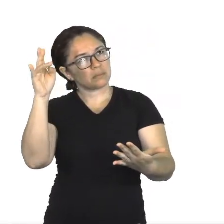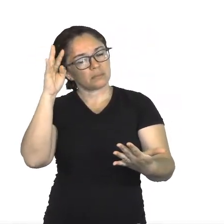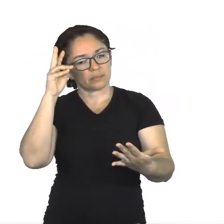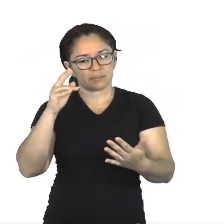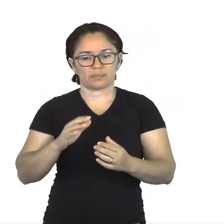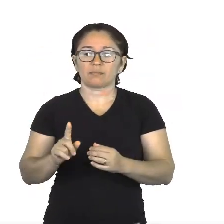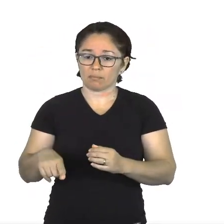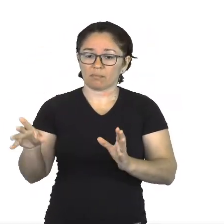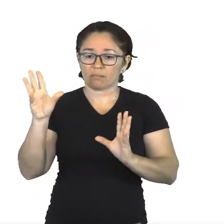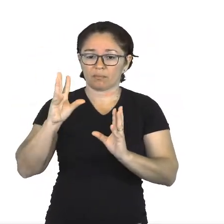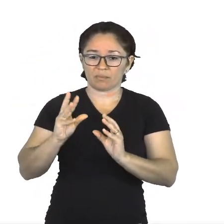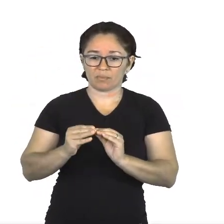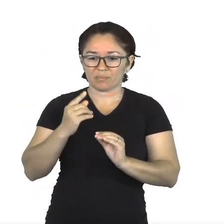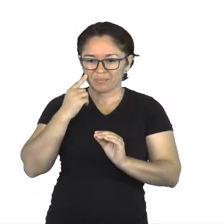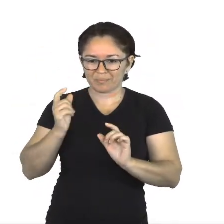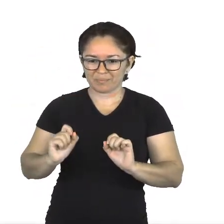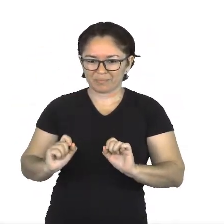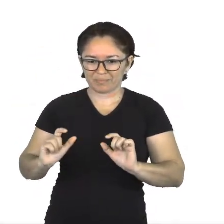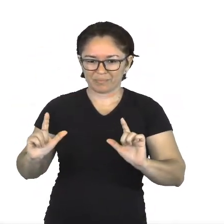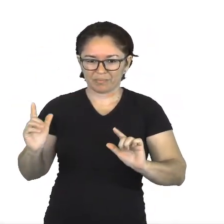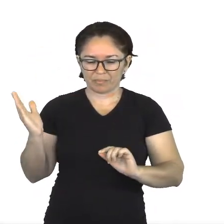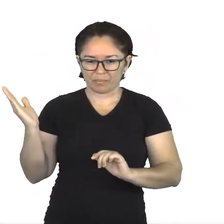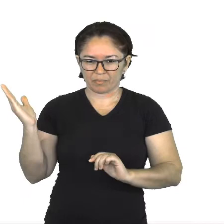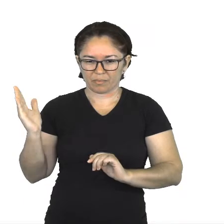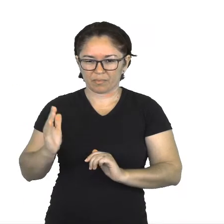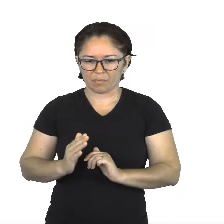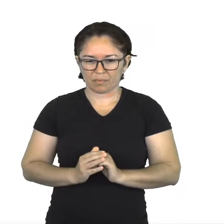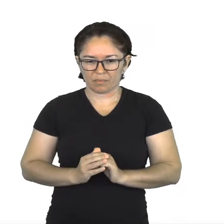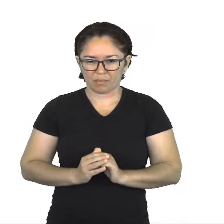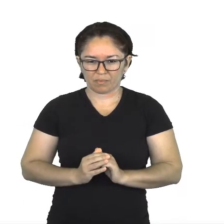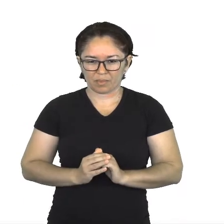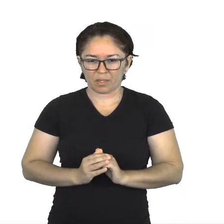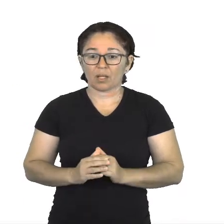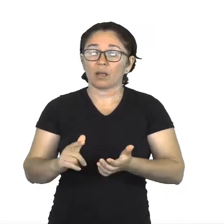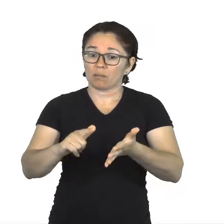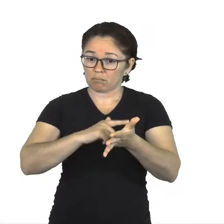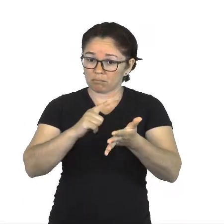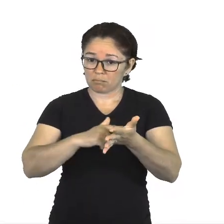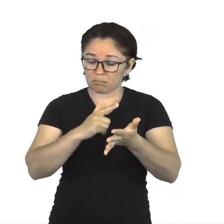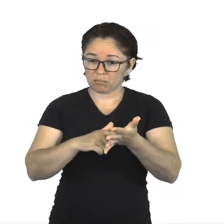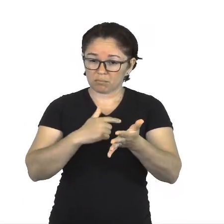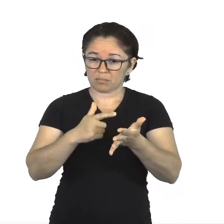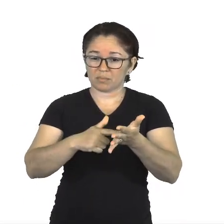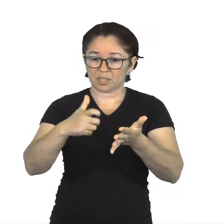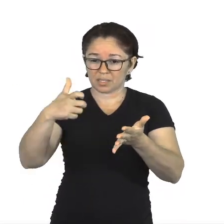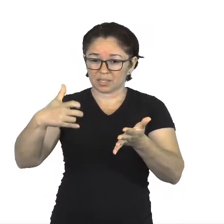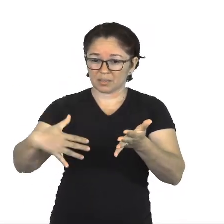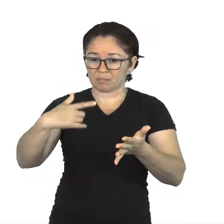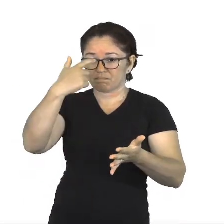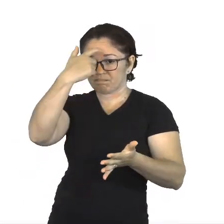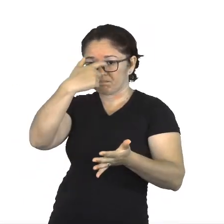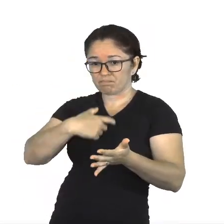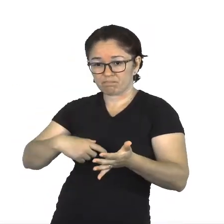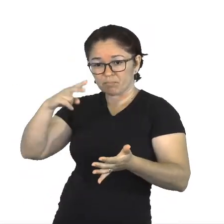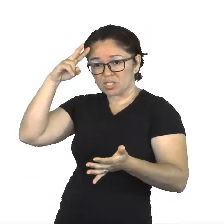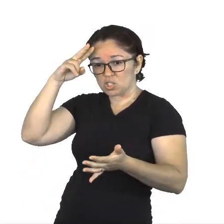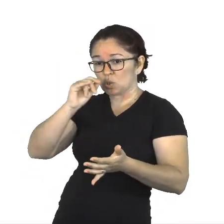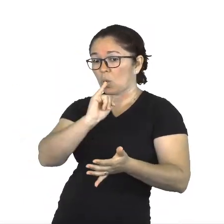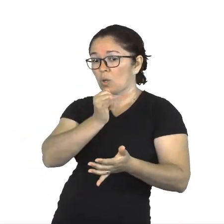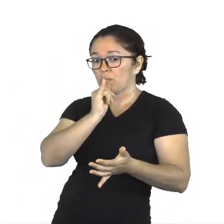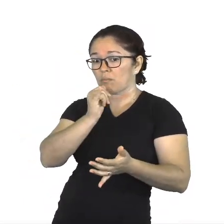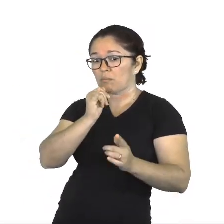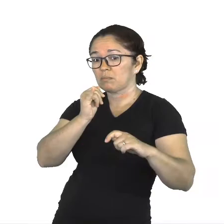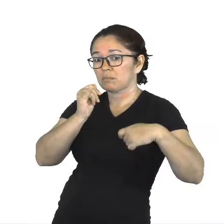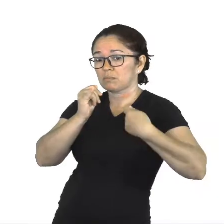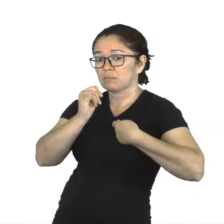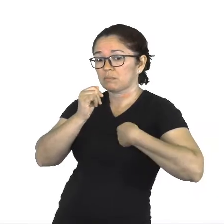Vejam só o fato interessante desse livro, que é a narradora. Quem é a narradora? É a morte.